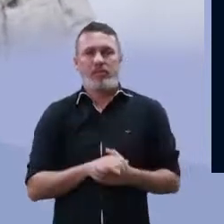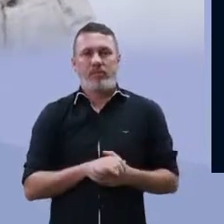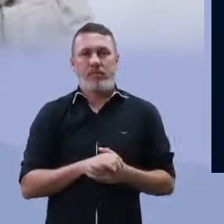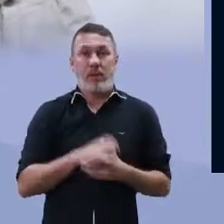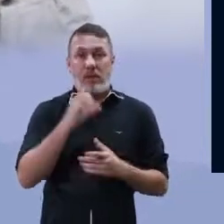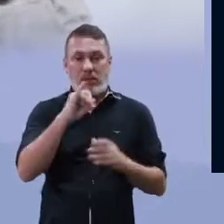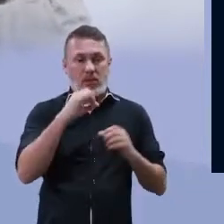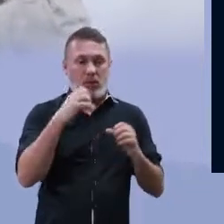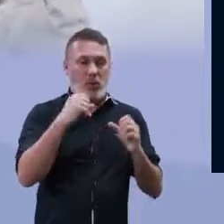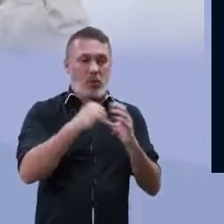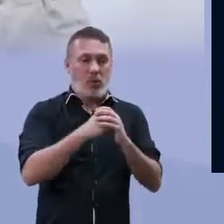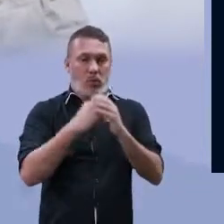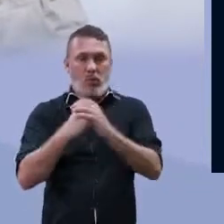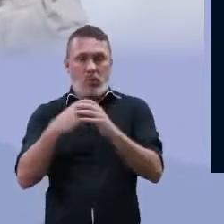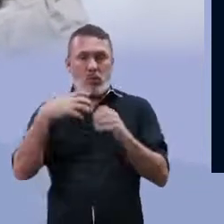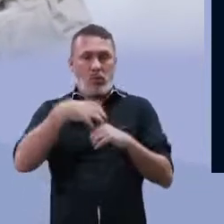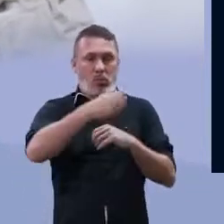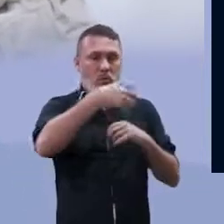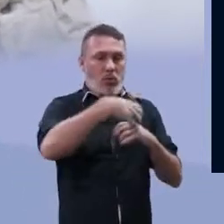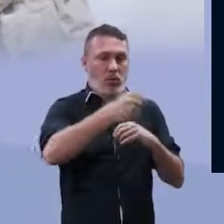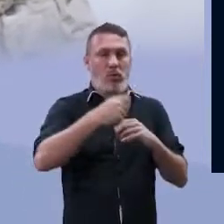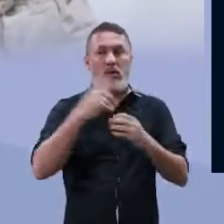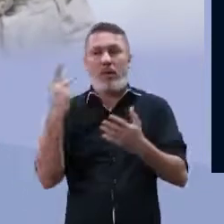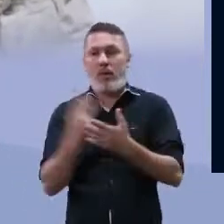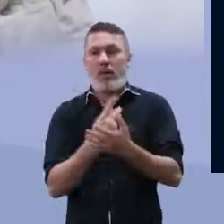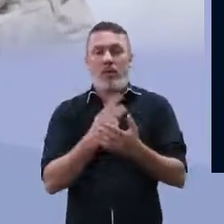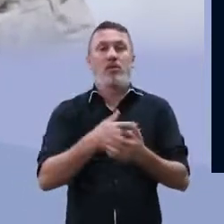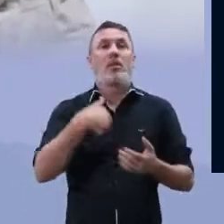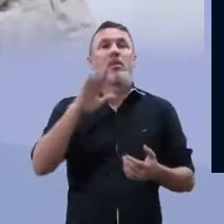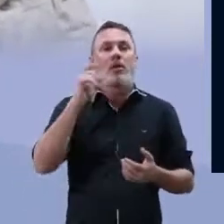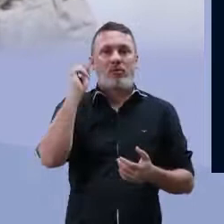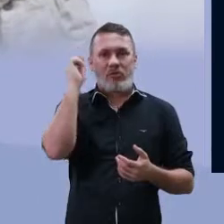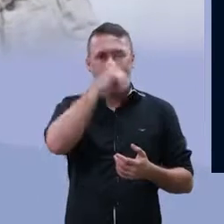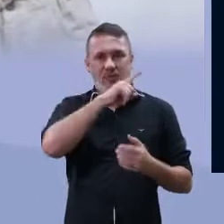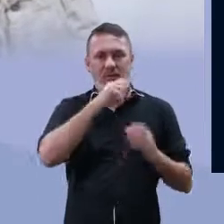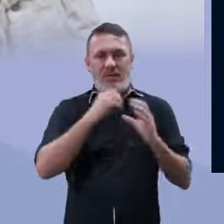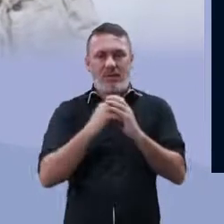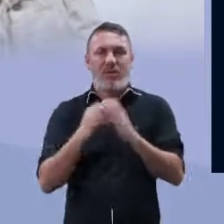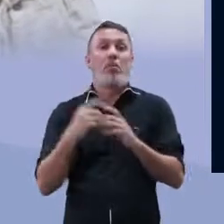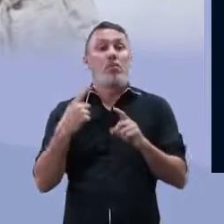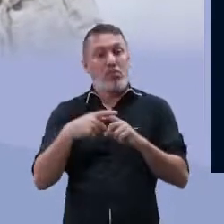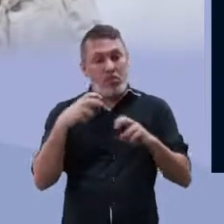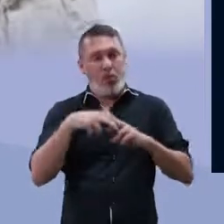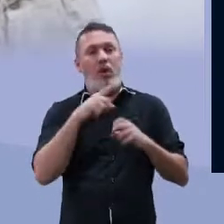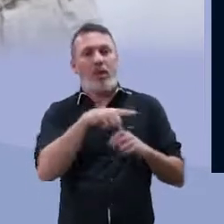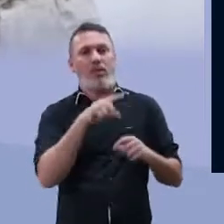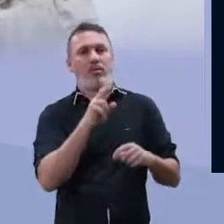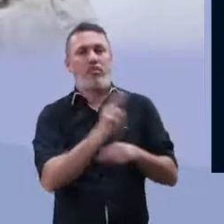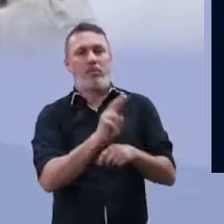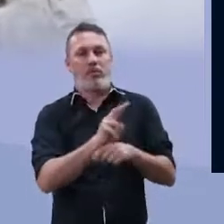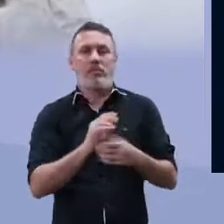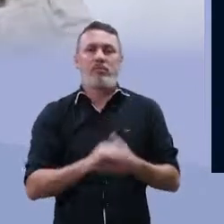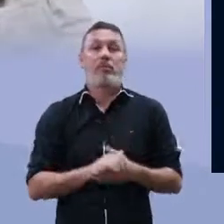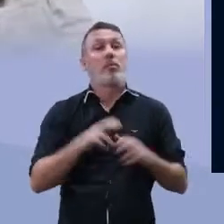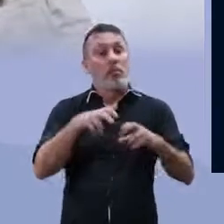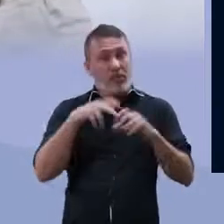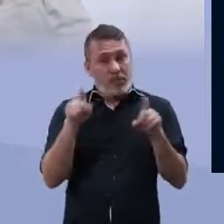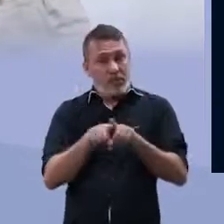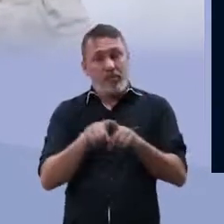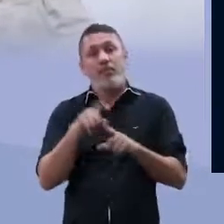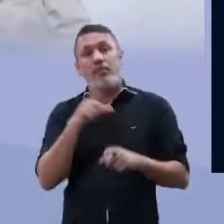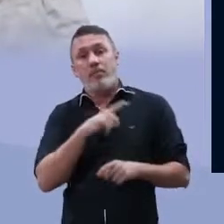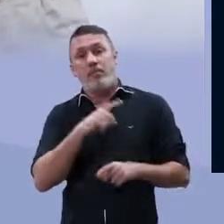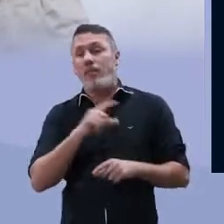doenças. O seu englobamento, ele é mais dificultado pelas nossas células de defesa, por causa dessa cápsula.